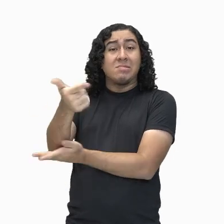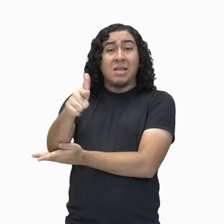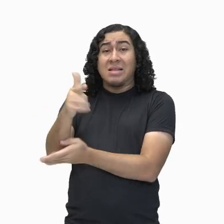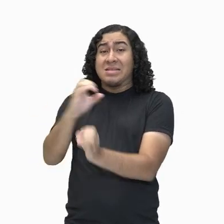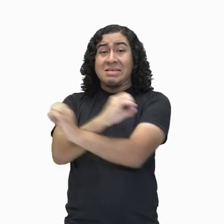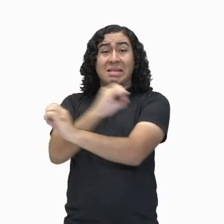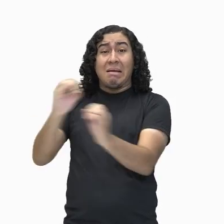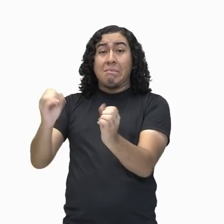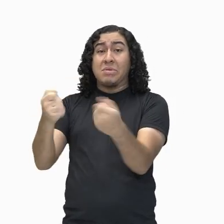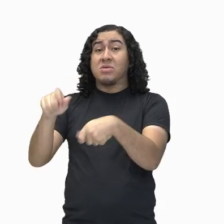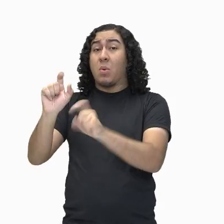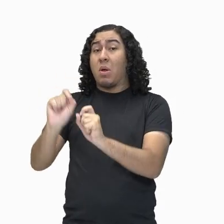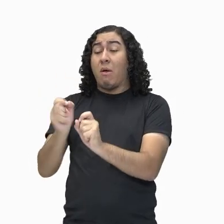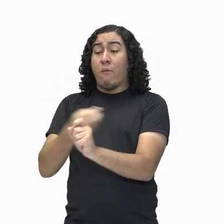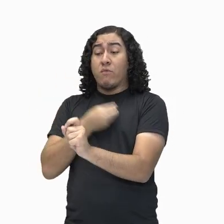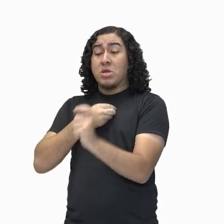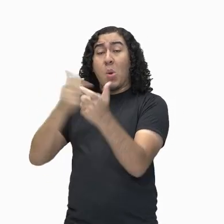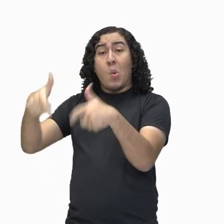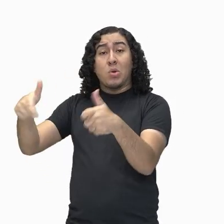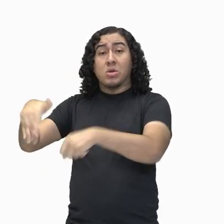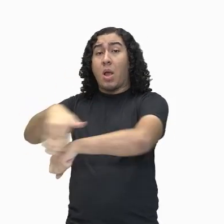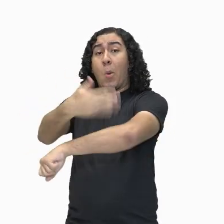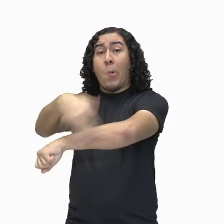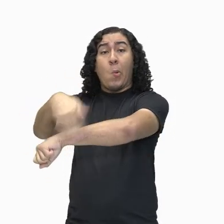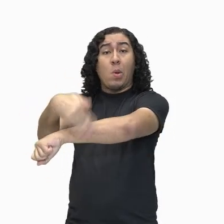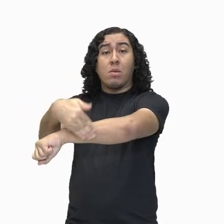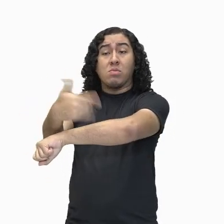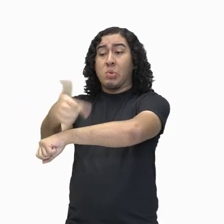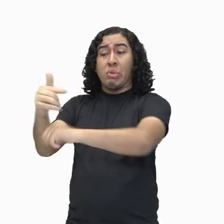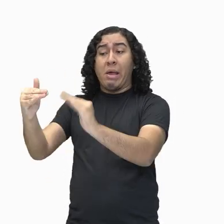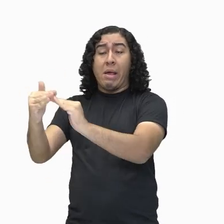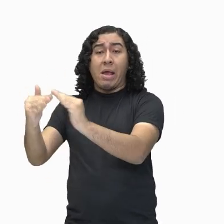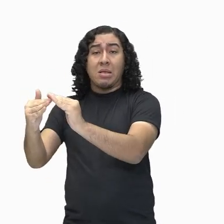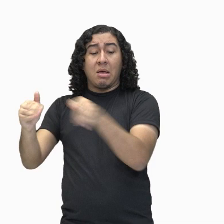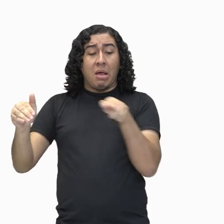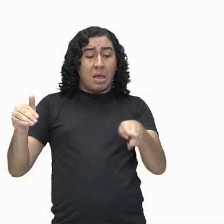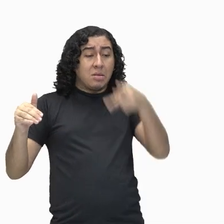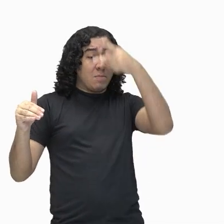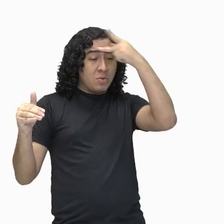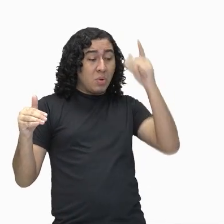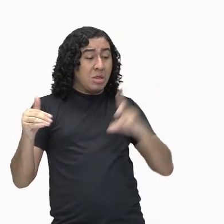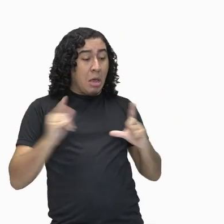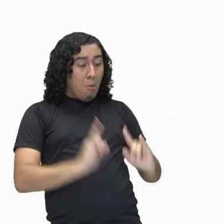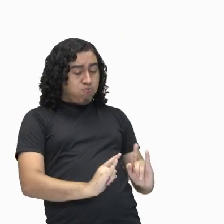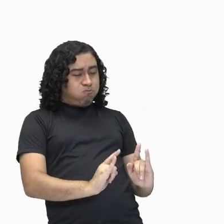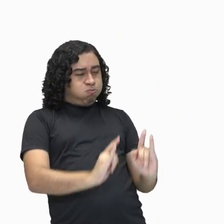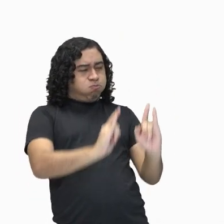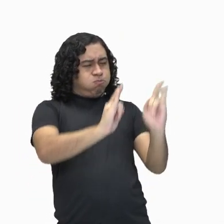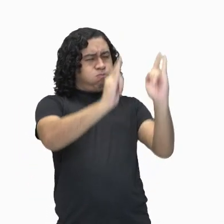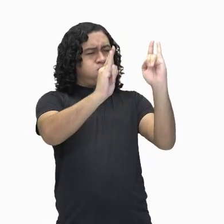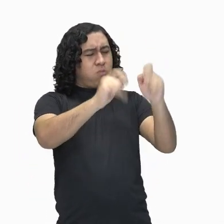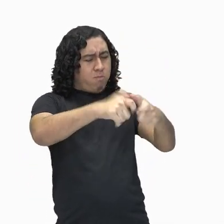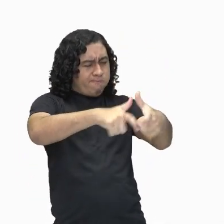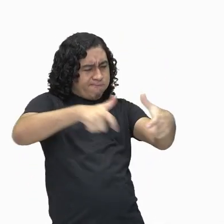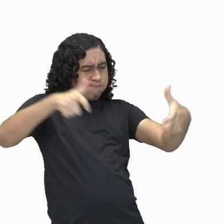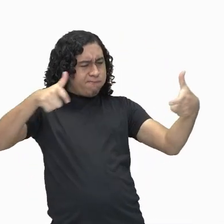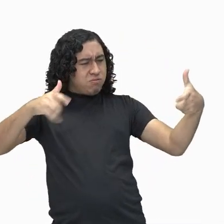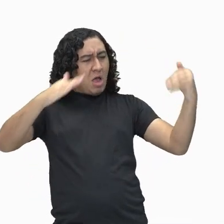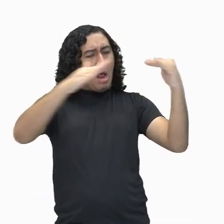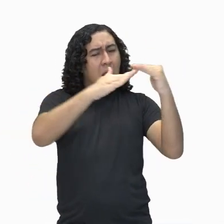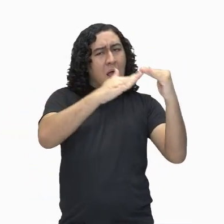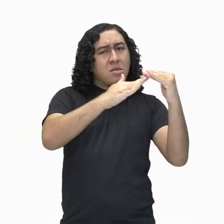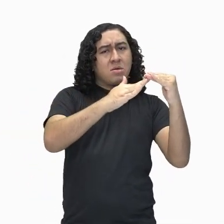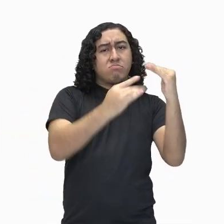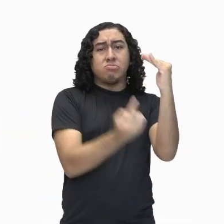que se submeter a ficar na rua, porque não tem esse espaço, essa casa. Ok, vamos